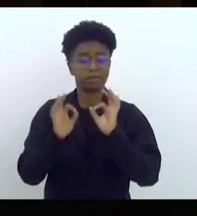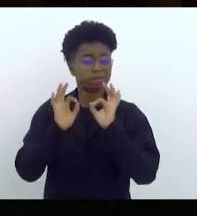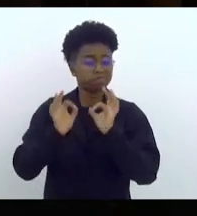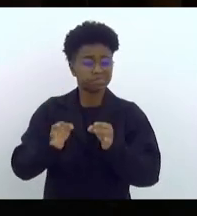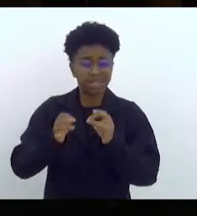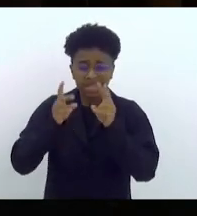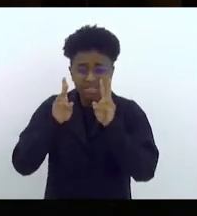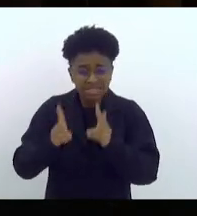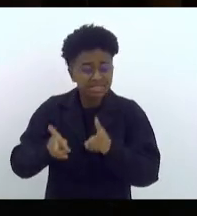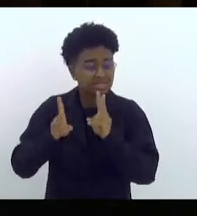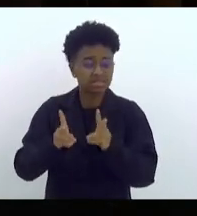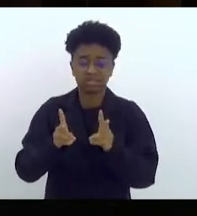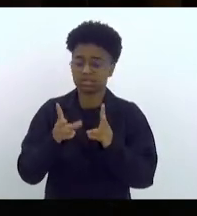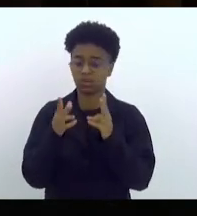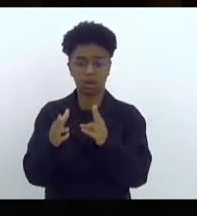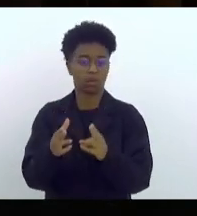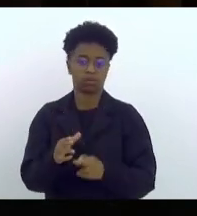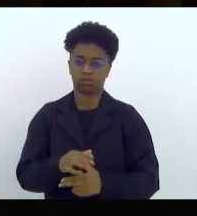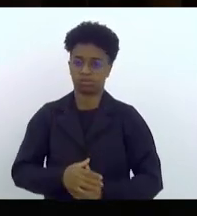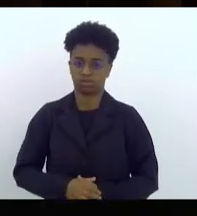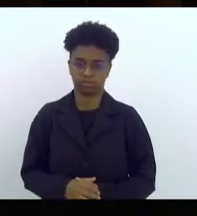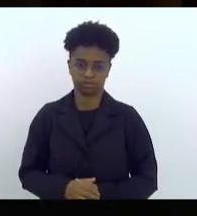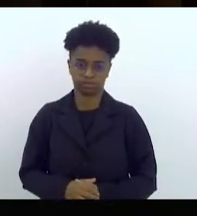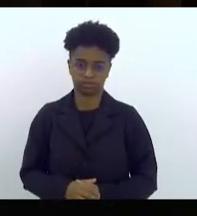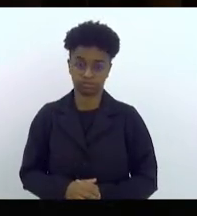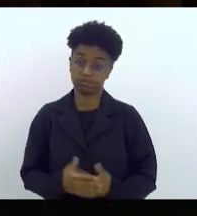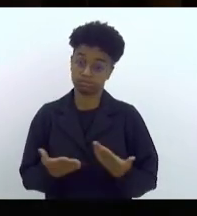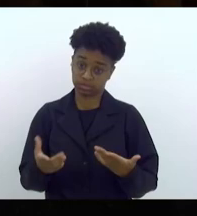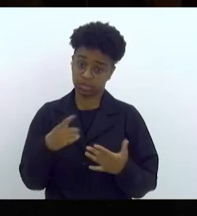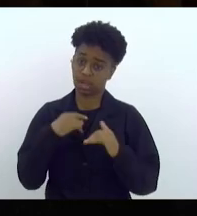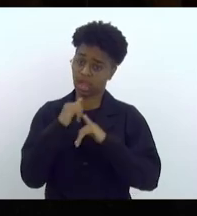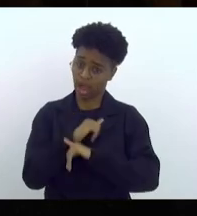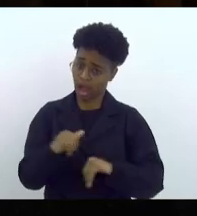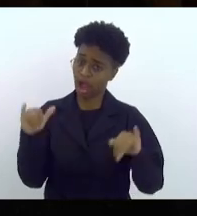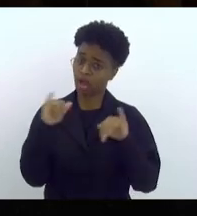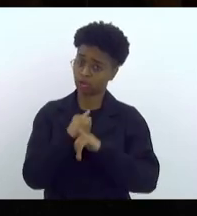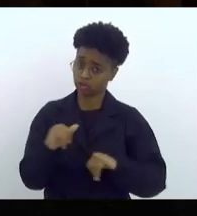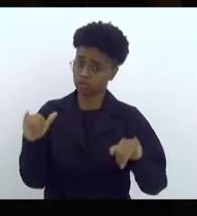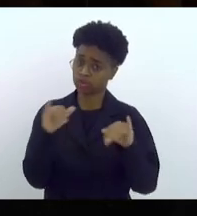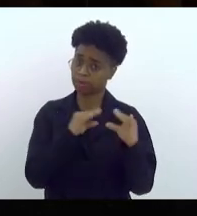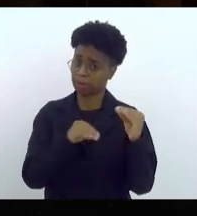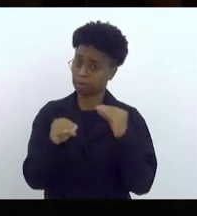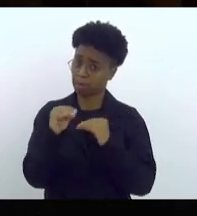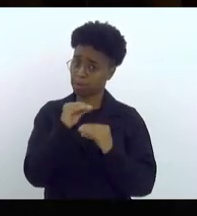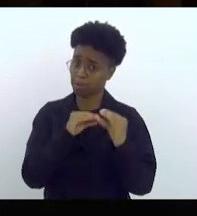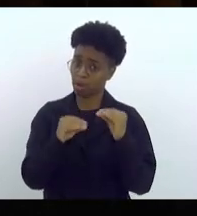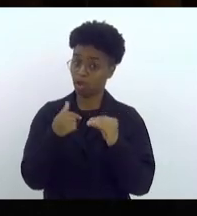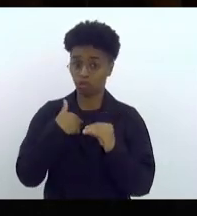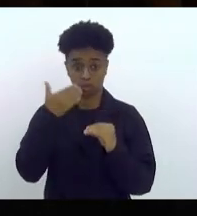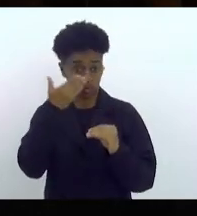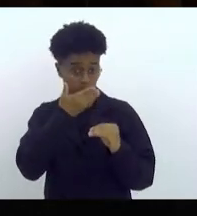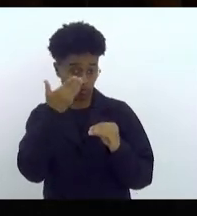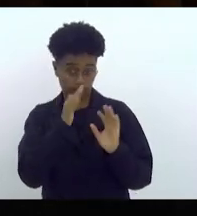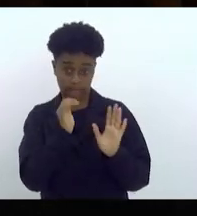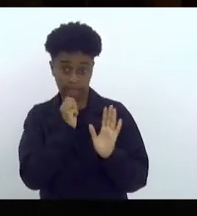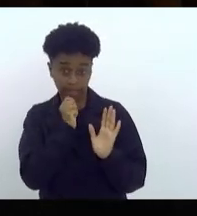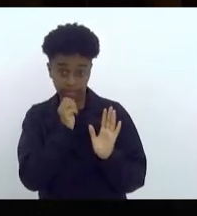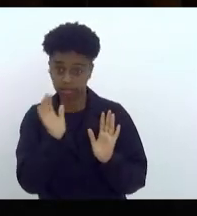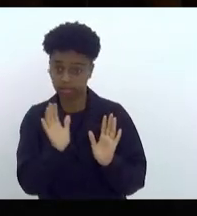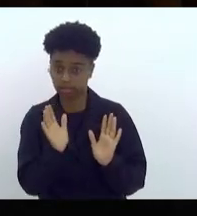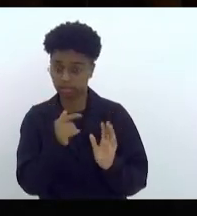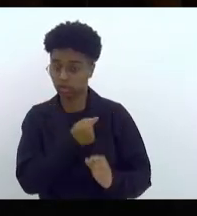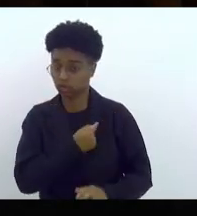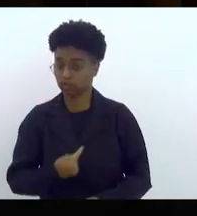nesse sentido. Está se anunciando, está nos corredores. Ainda não vi da boca do